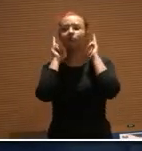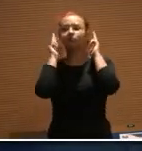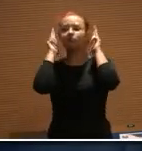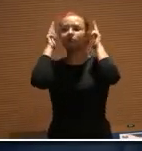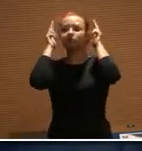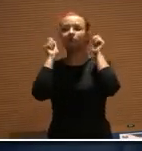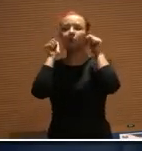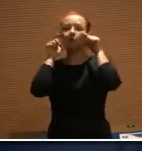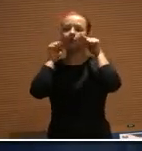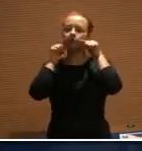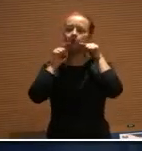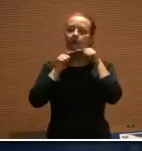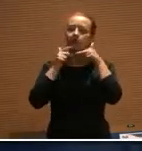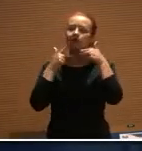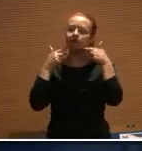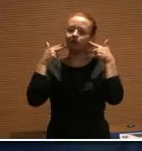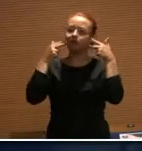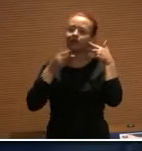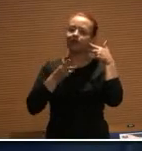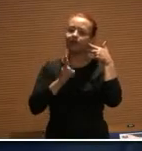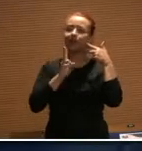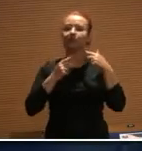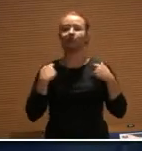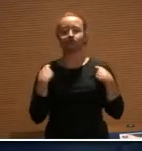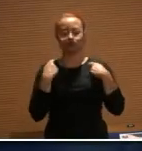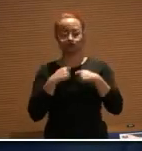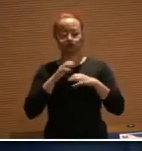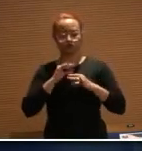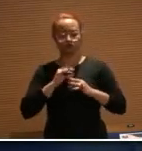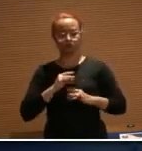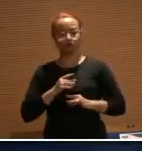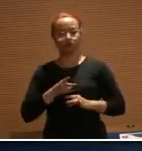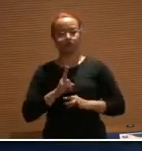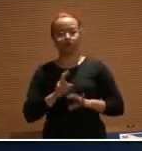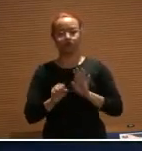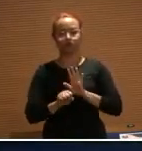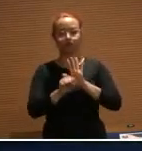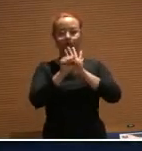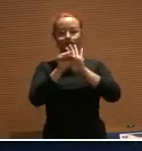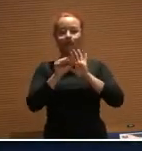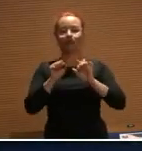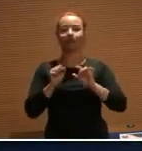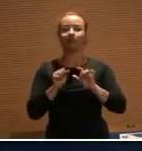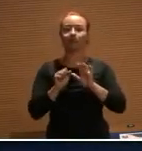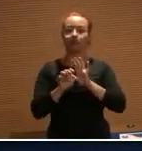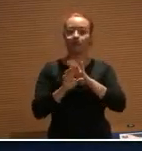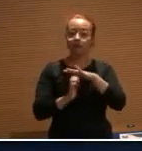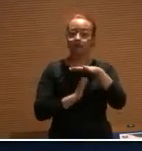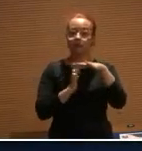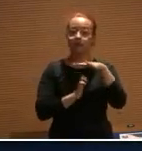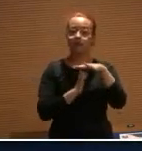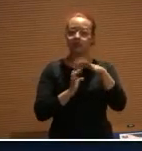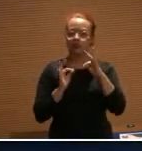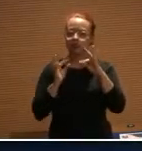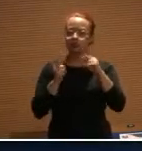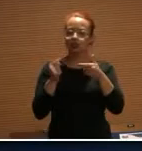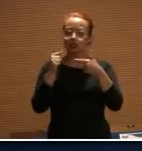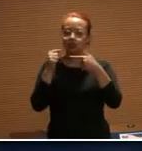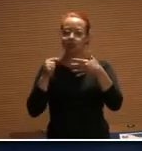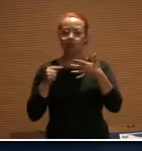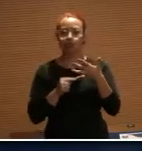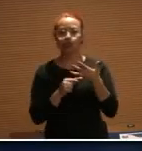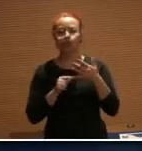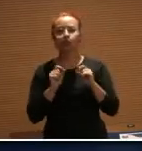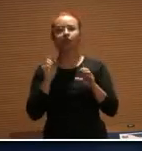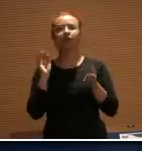tivesse barba, usasse a farda da empresa principal. Tudo isso levou a consideração que faltava autonomia